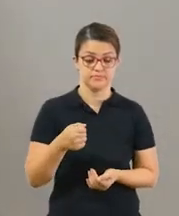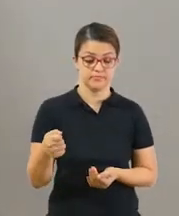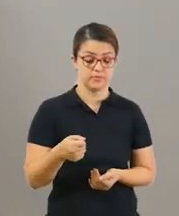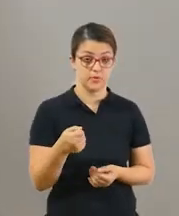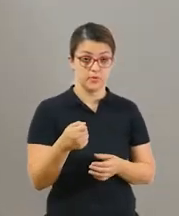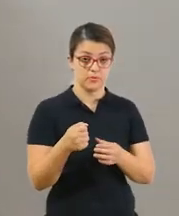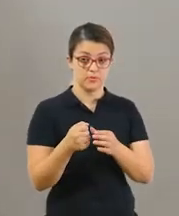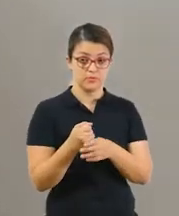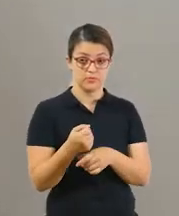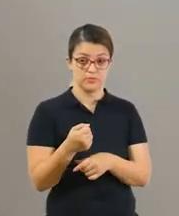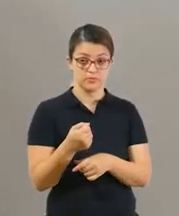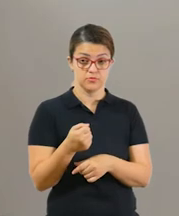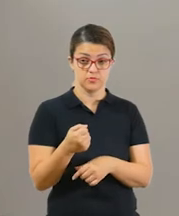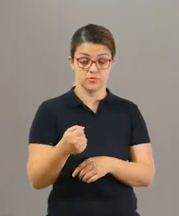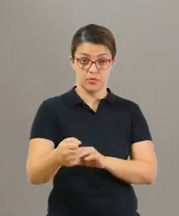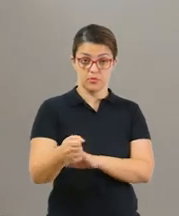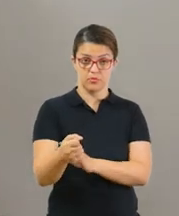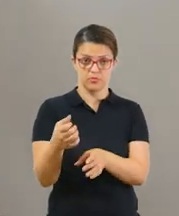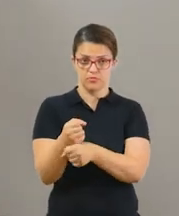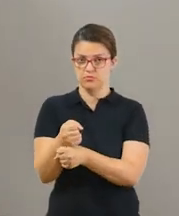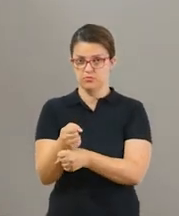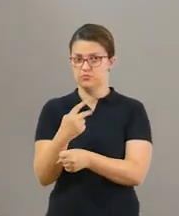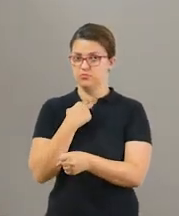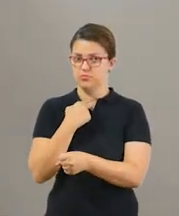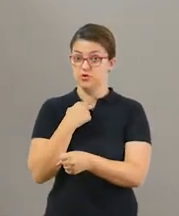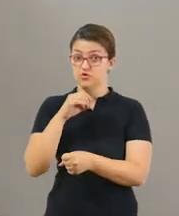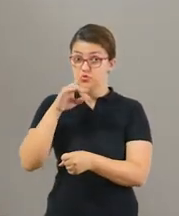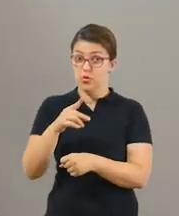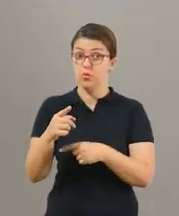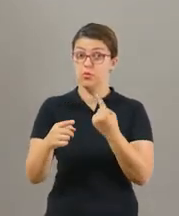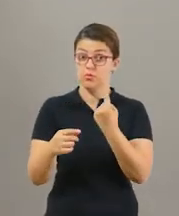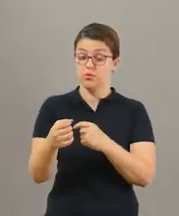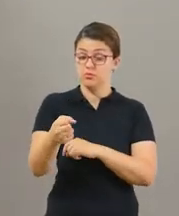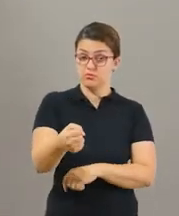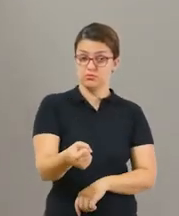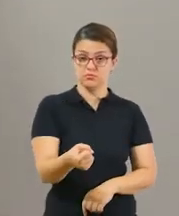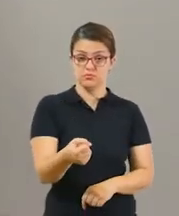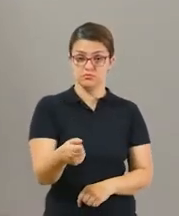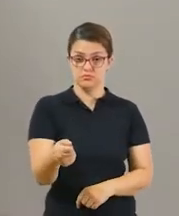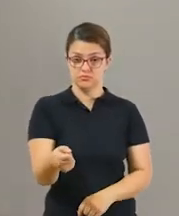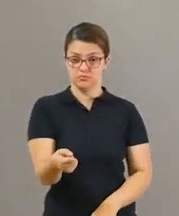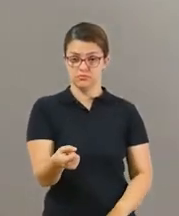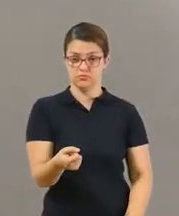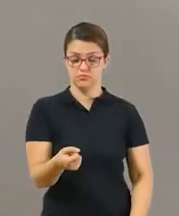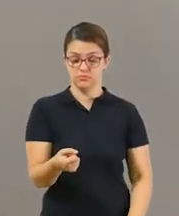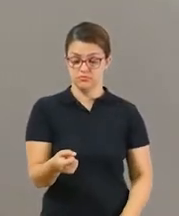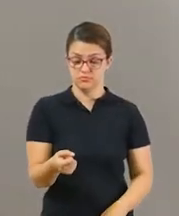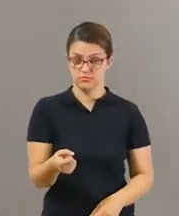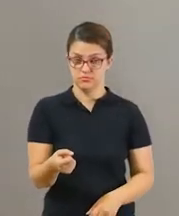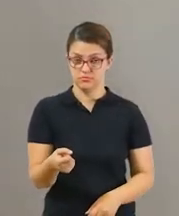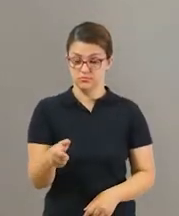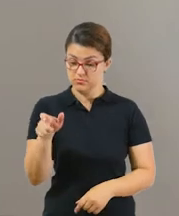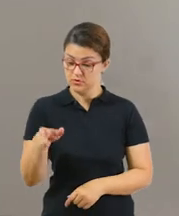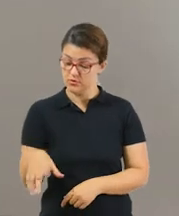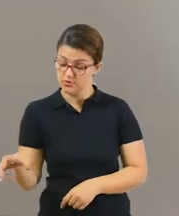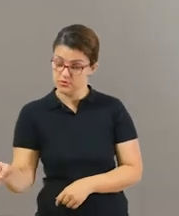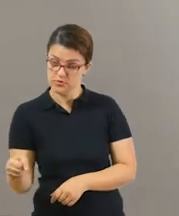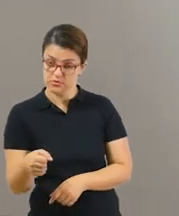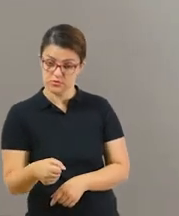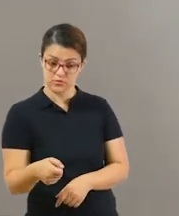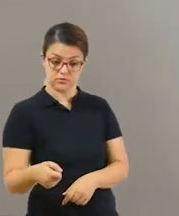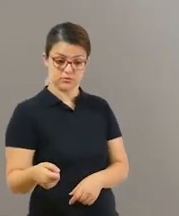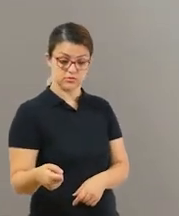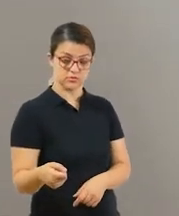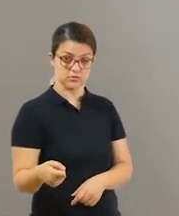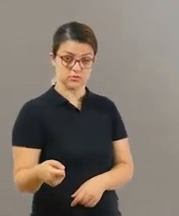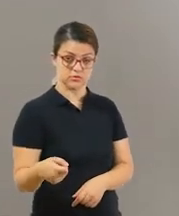Você vai segurar a espadinha com uma mão, tá? Não pode segurar com as duas, segura sempre com uma mão e tenta posicionar a criança de uma maneira perfilada,